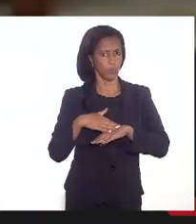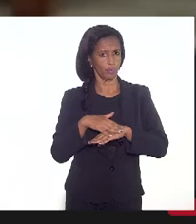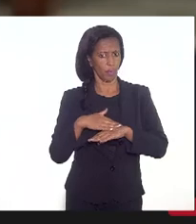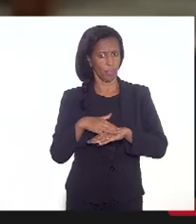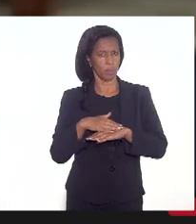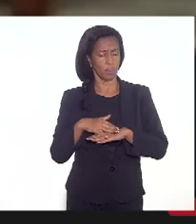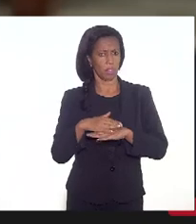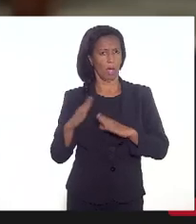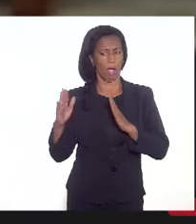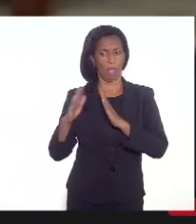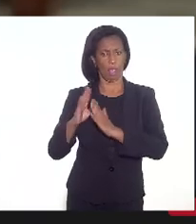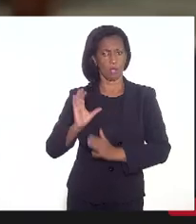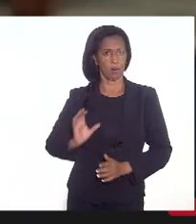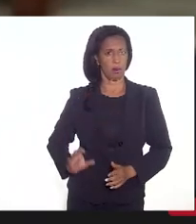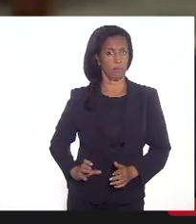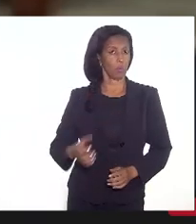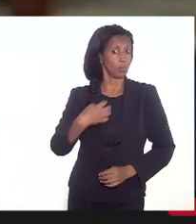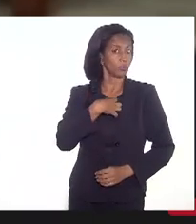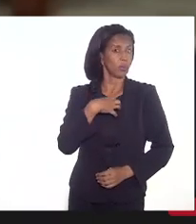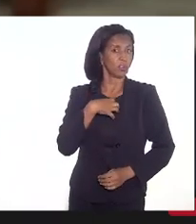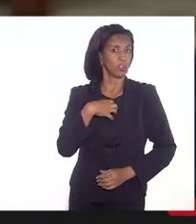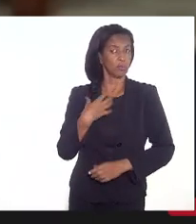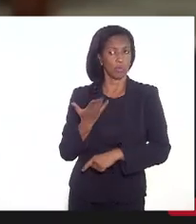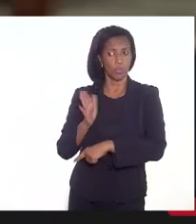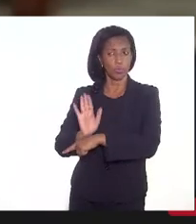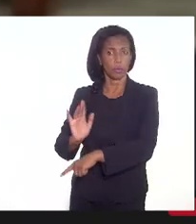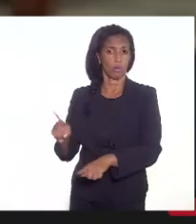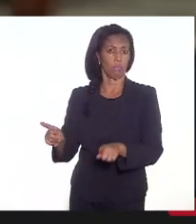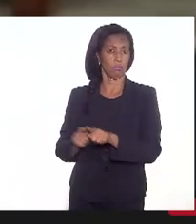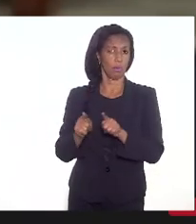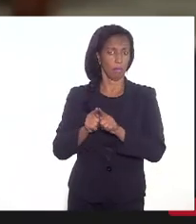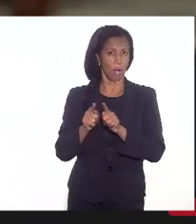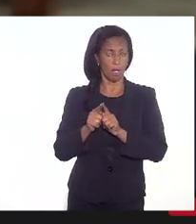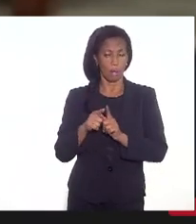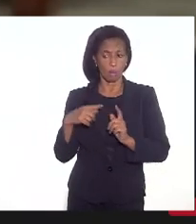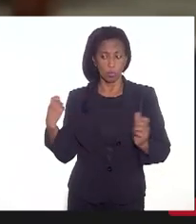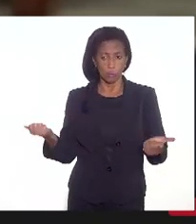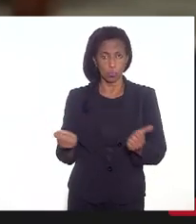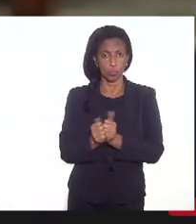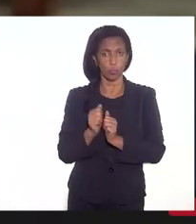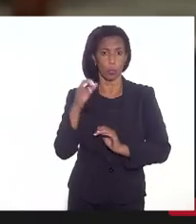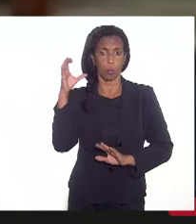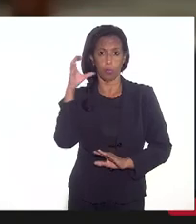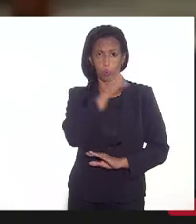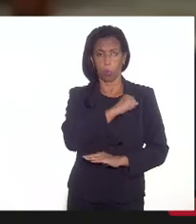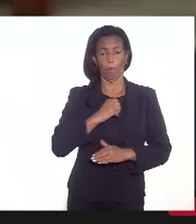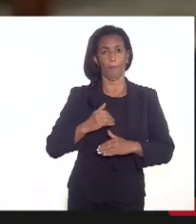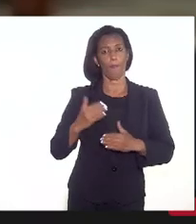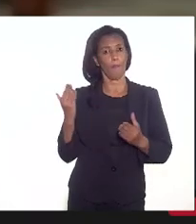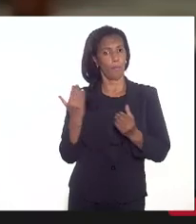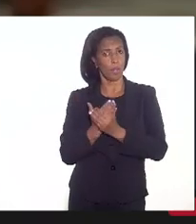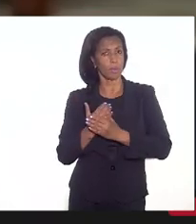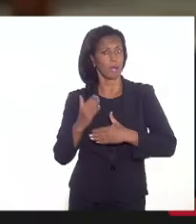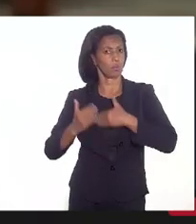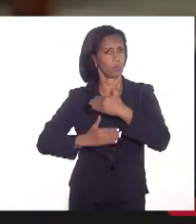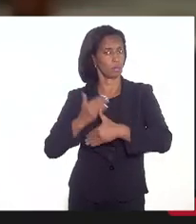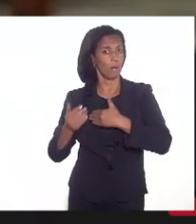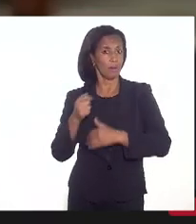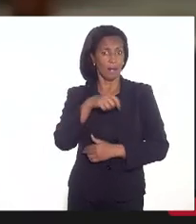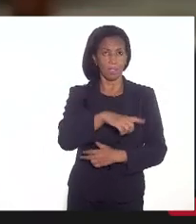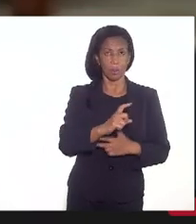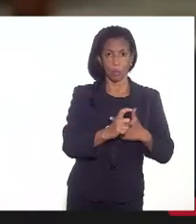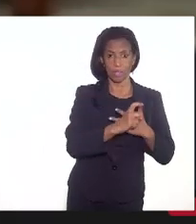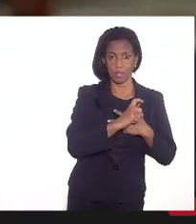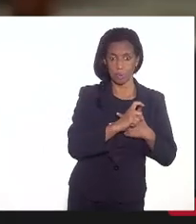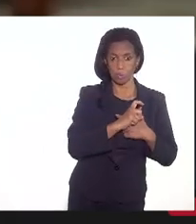sentido de ajudar também para que a gente possa acelerar o processo. Quer dizer, o processo está aqui no executivo, mas